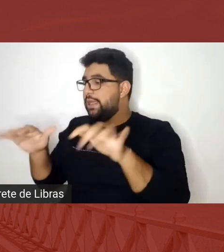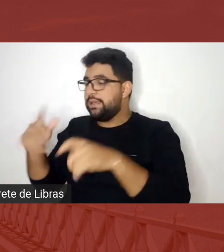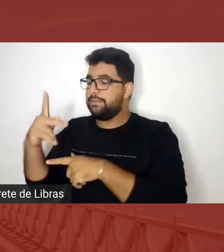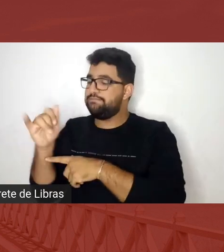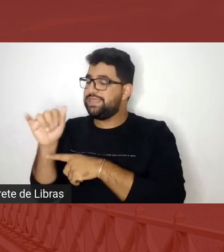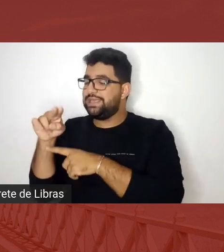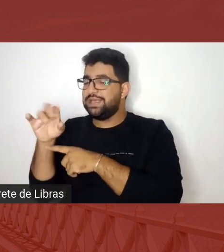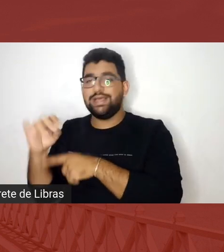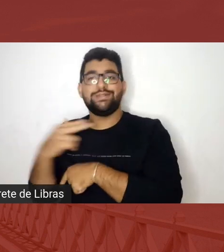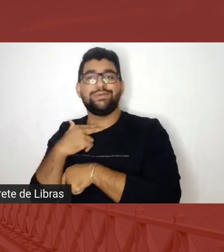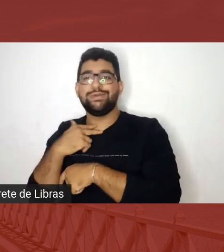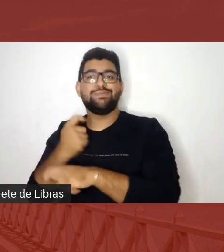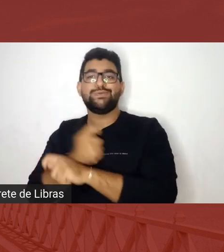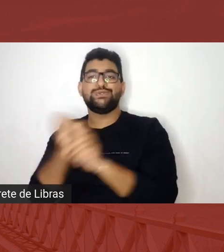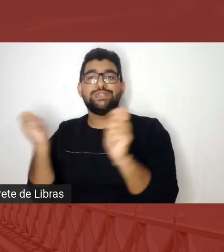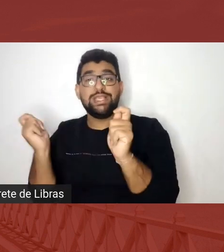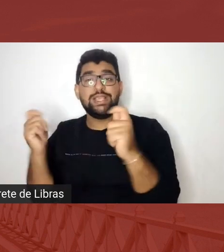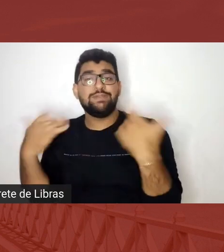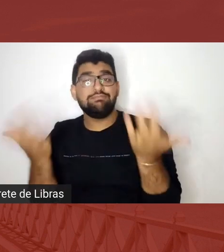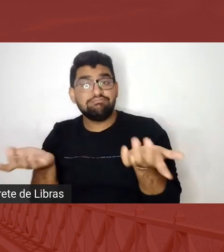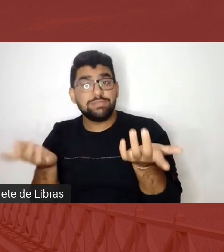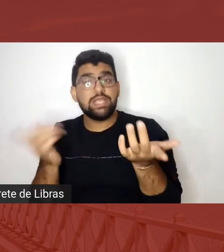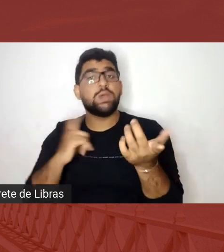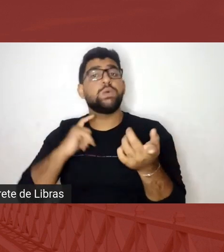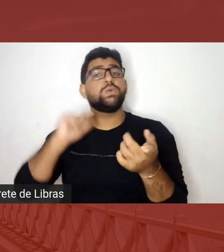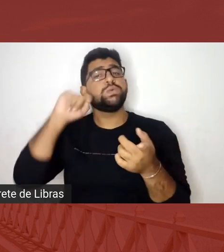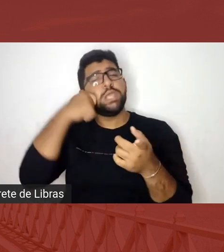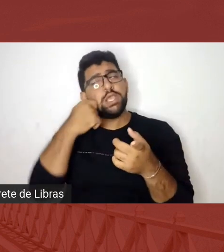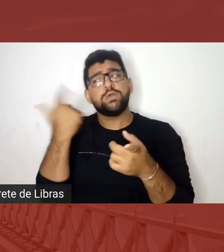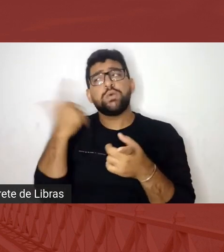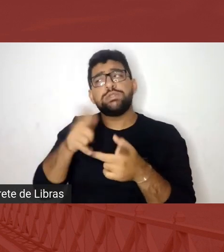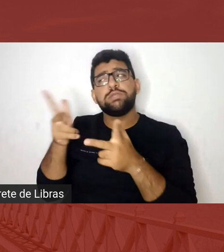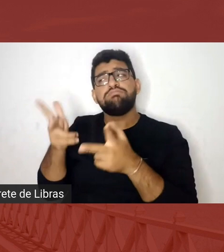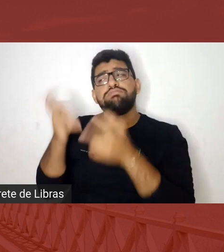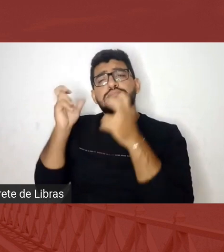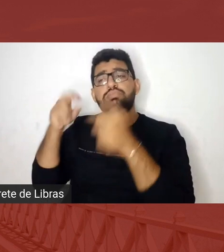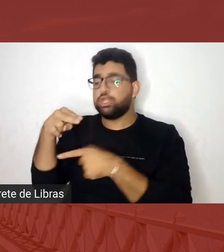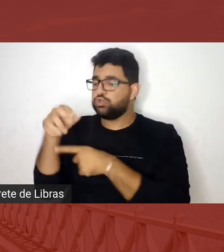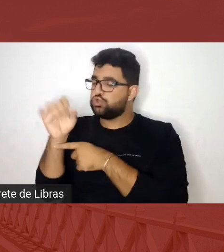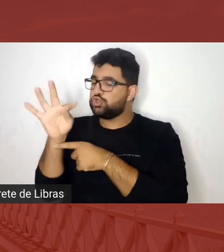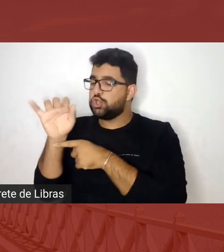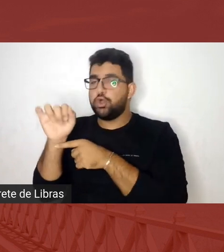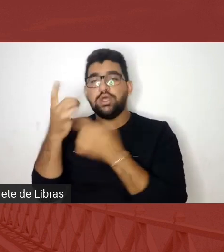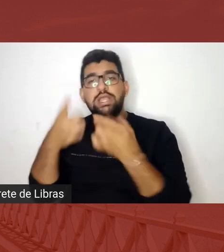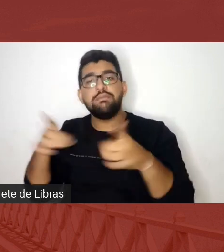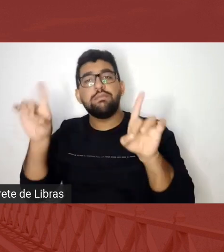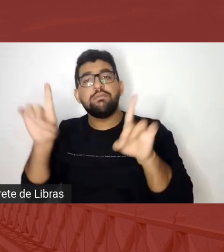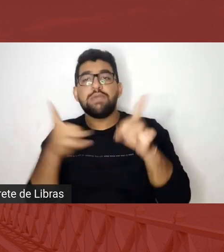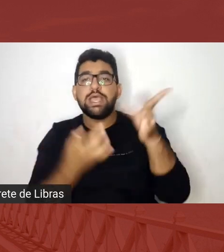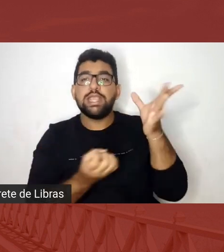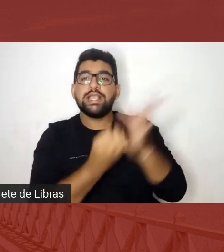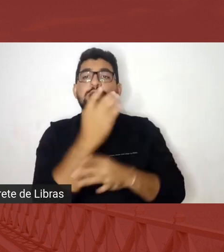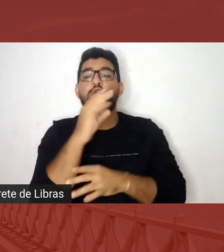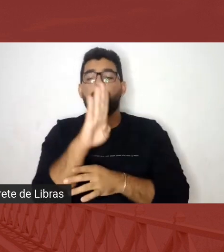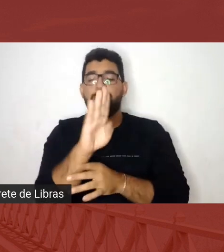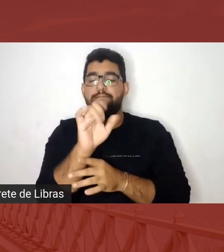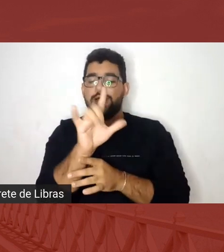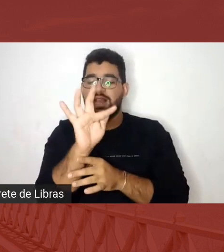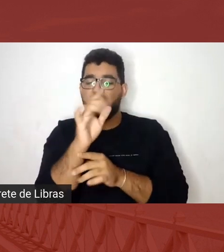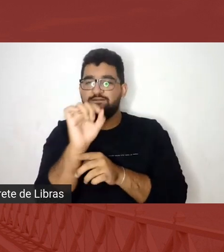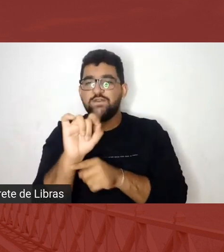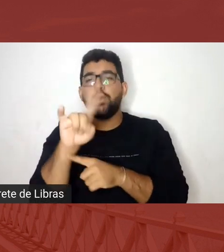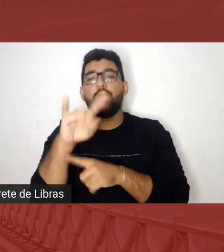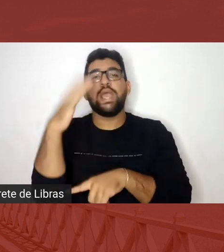negros na África olhando aquilo, conseguiu sacar a nota, fez a Balafon, fez um instrumento de madeira, que é um